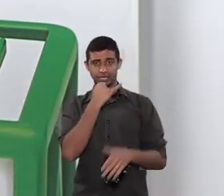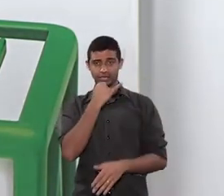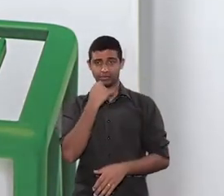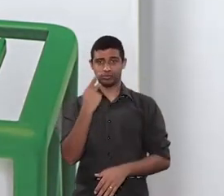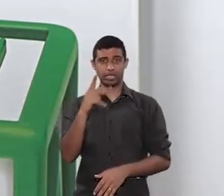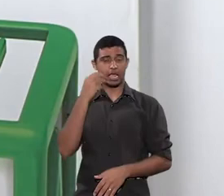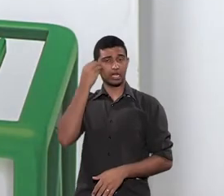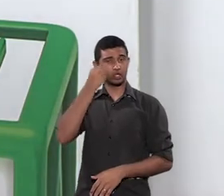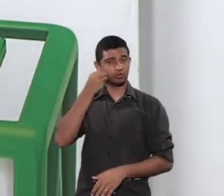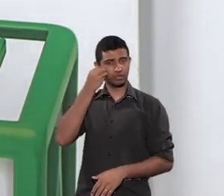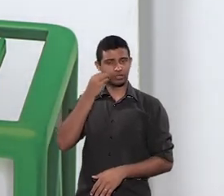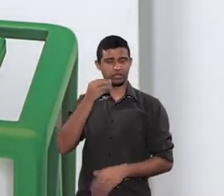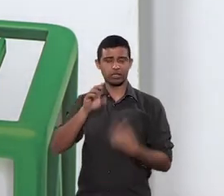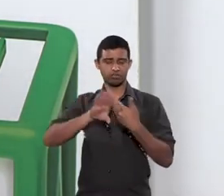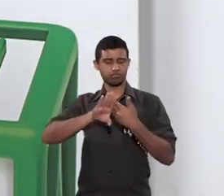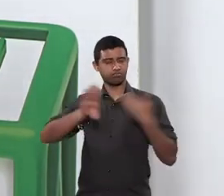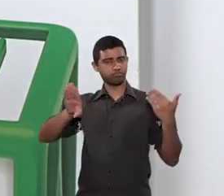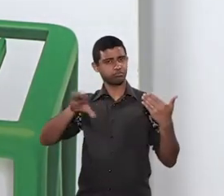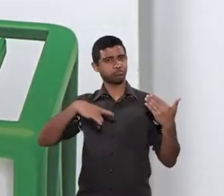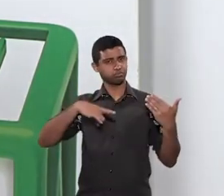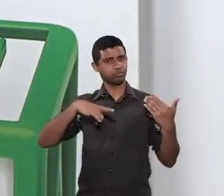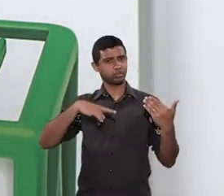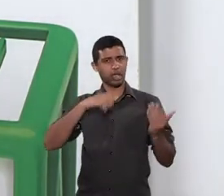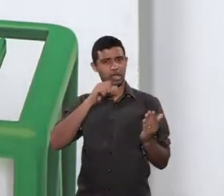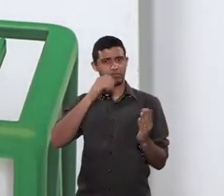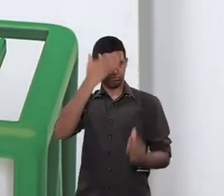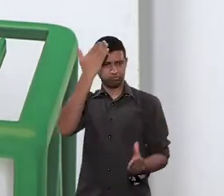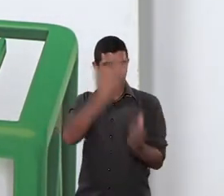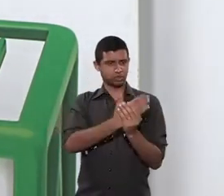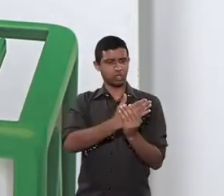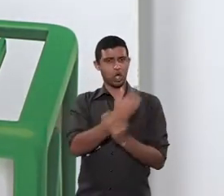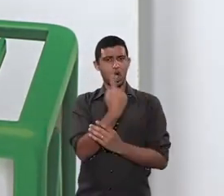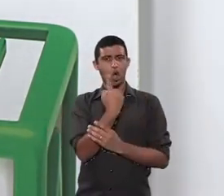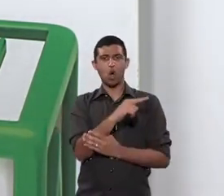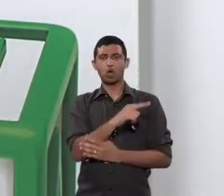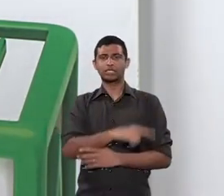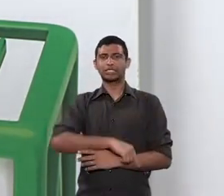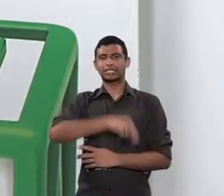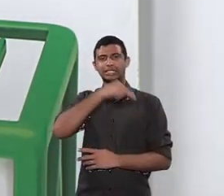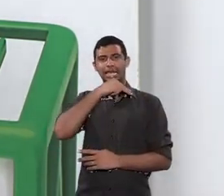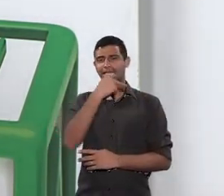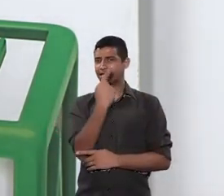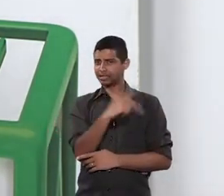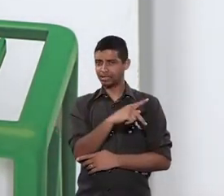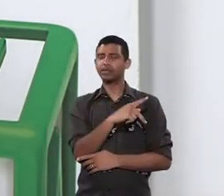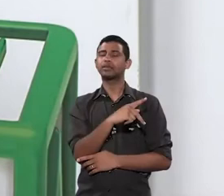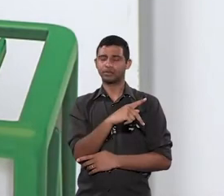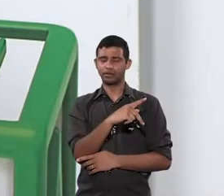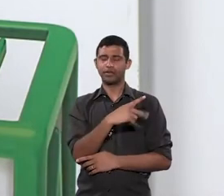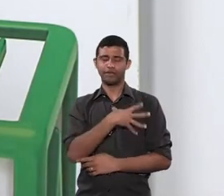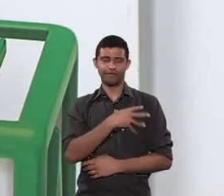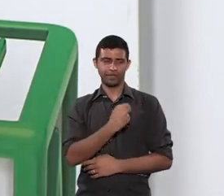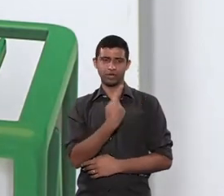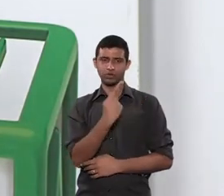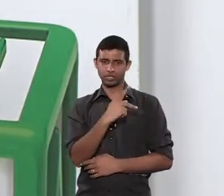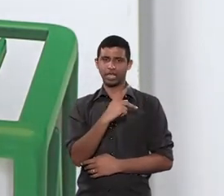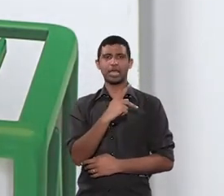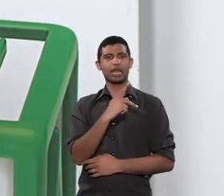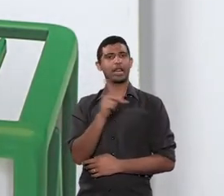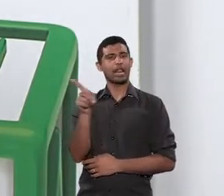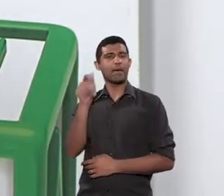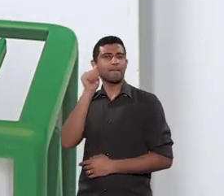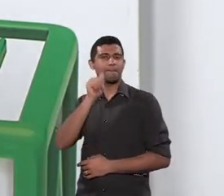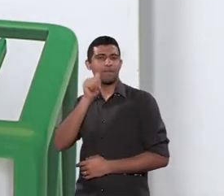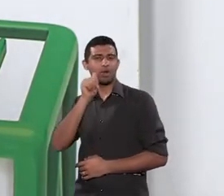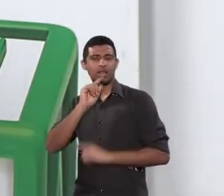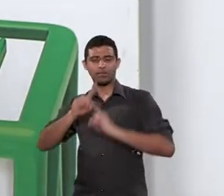caso dela, ela ficou afastada, teve uma medida protetiva contra a neta dela na Argentina, o filho dela teve uma companheira na Argentina que